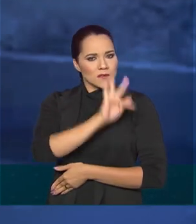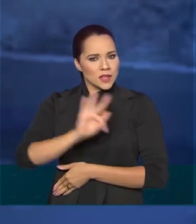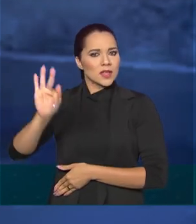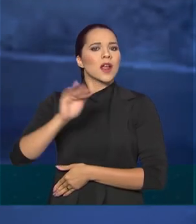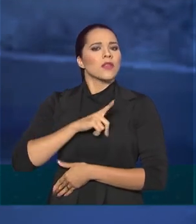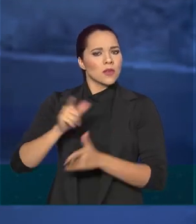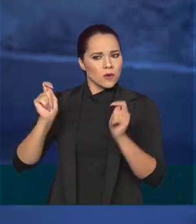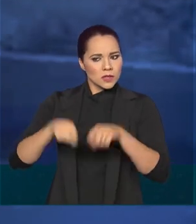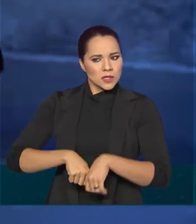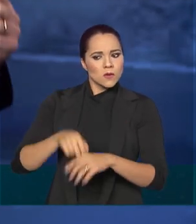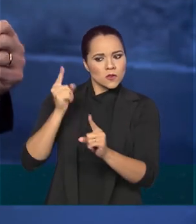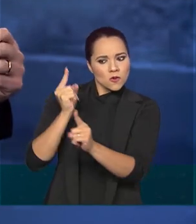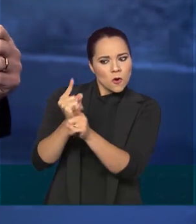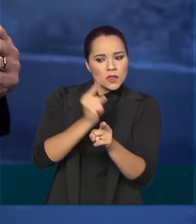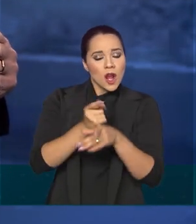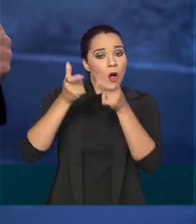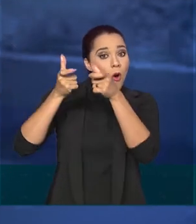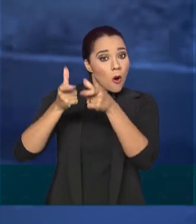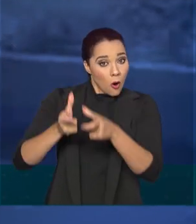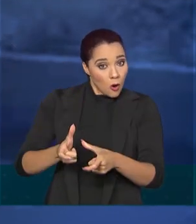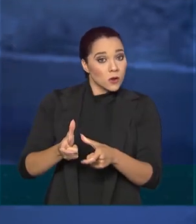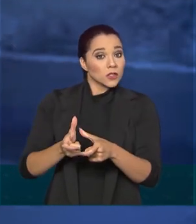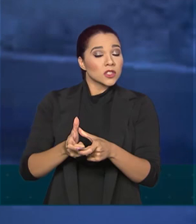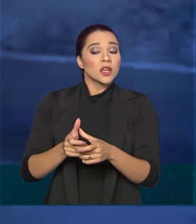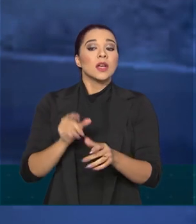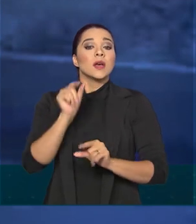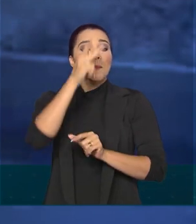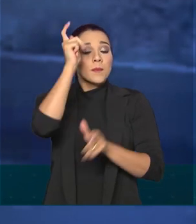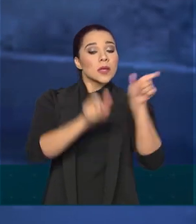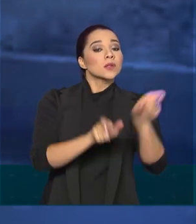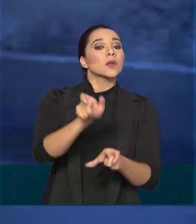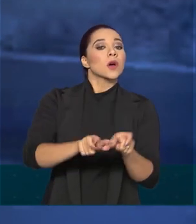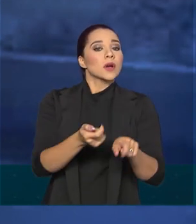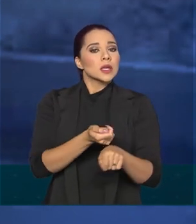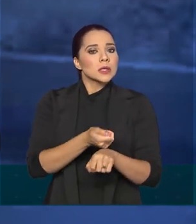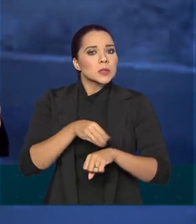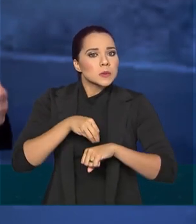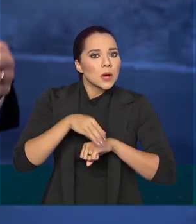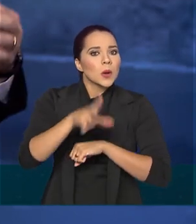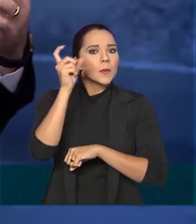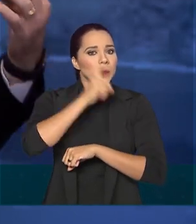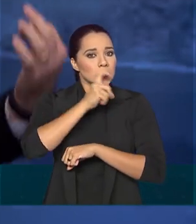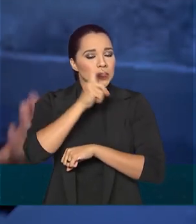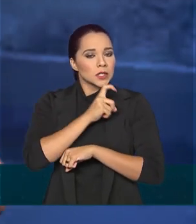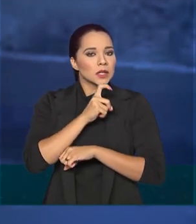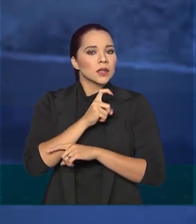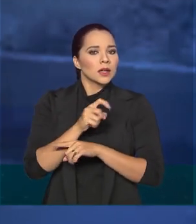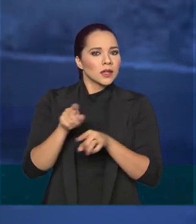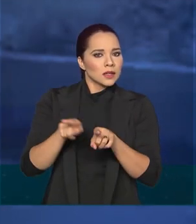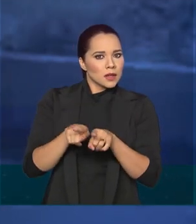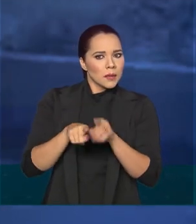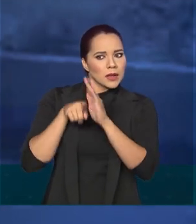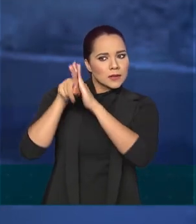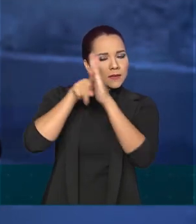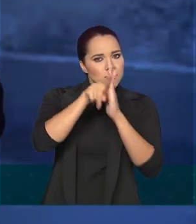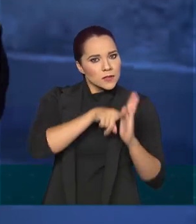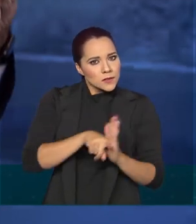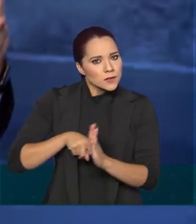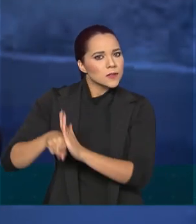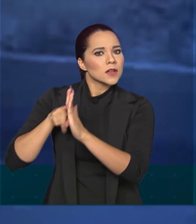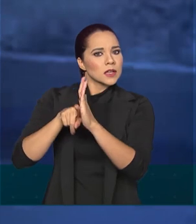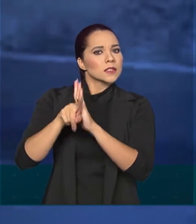tem condições de detectar a origem, os participantes e, à luz das investigações,